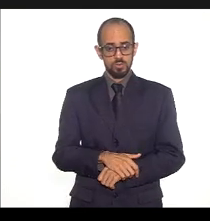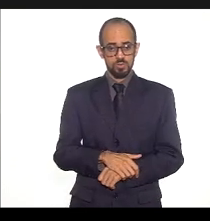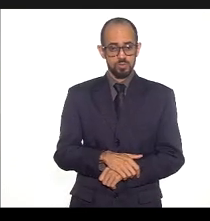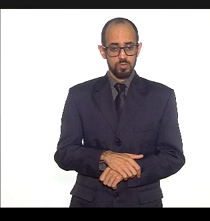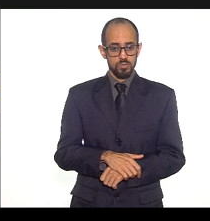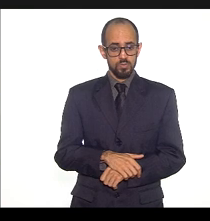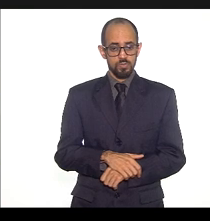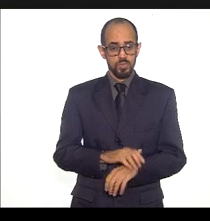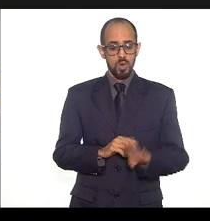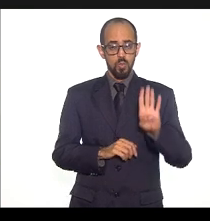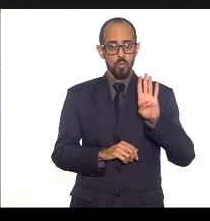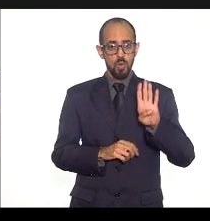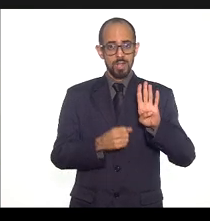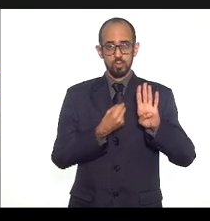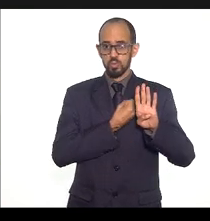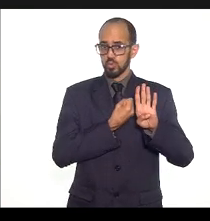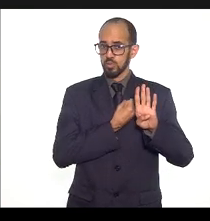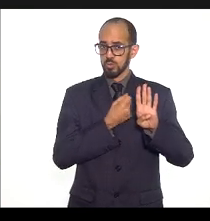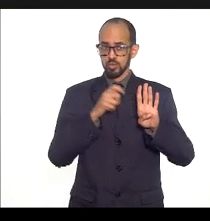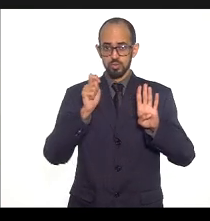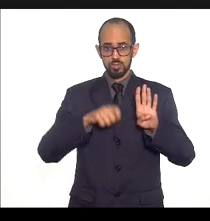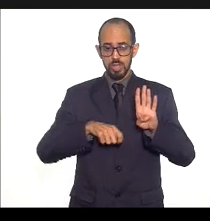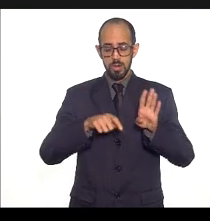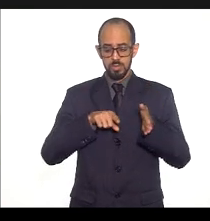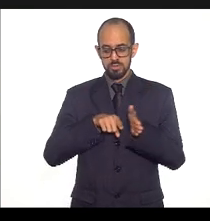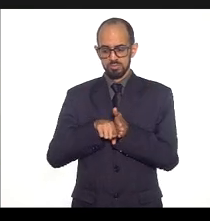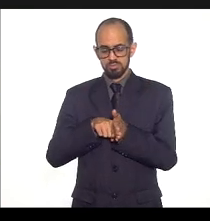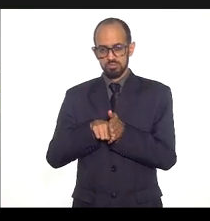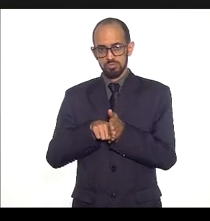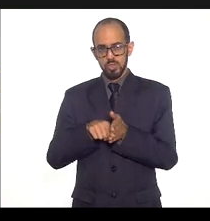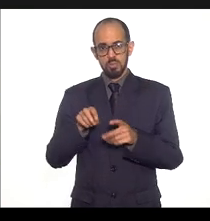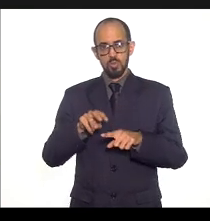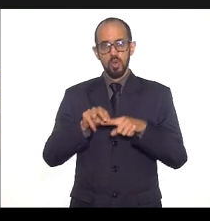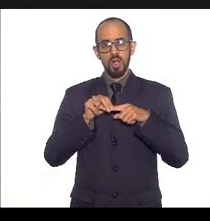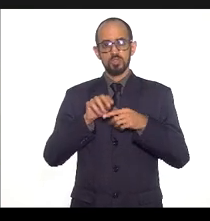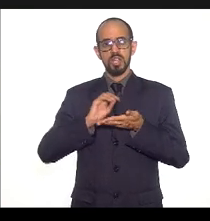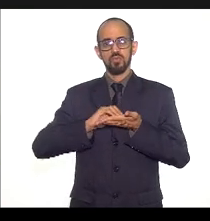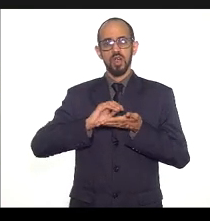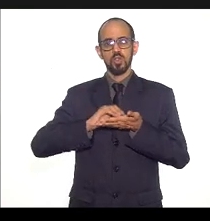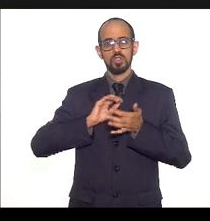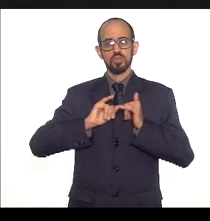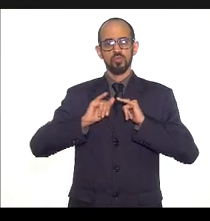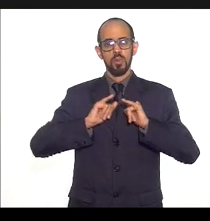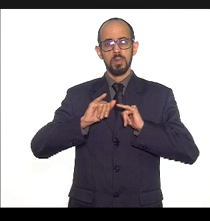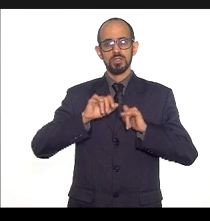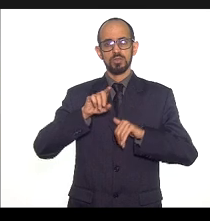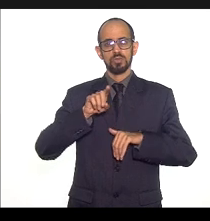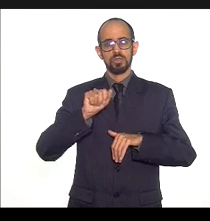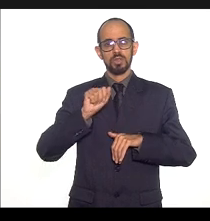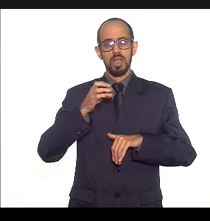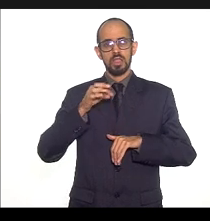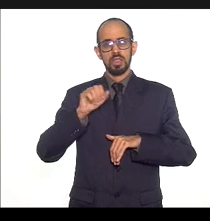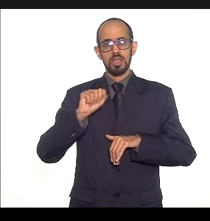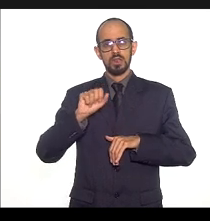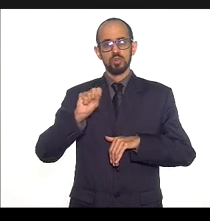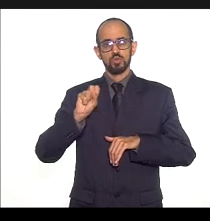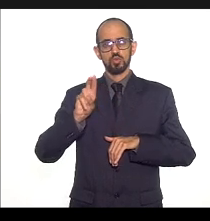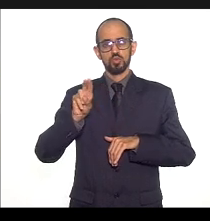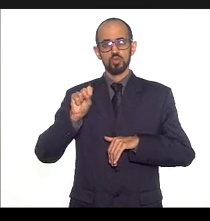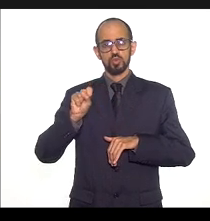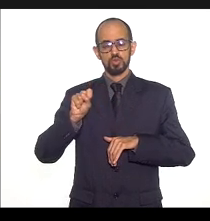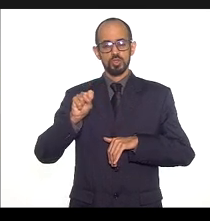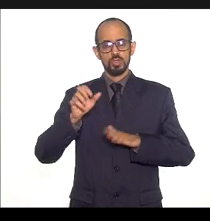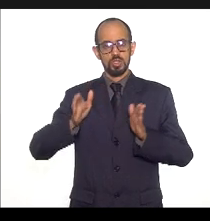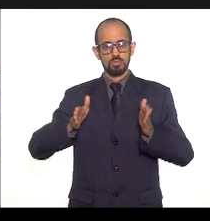4 indicadores 4 puderam ser monitorados devido a indisponibilidade de dados pelo data surge dentro do período indicador